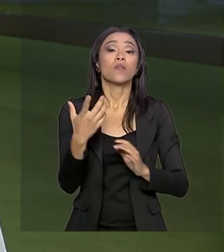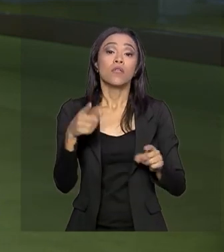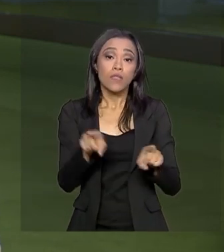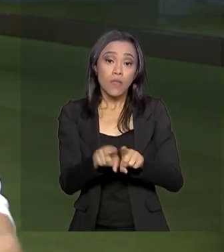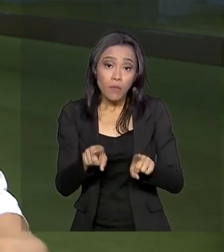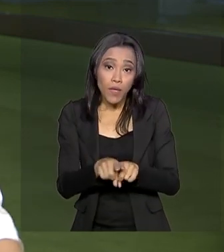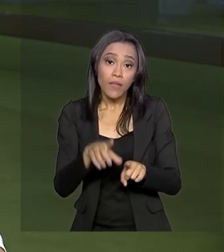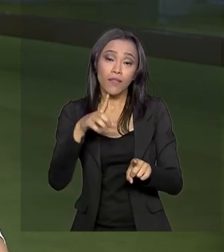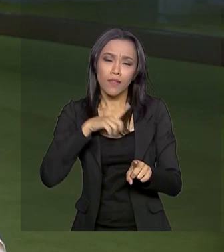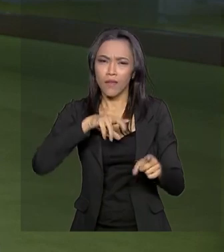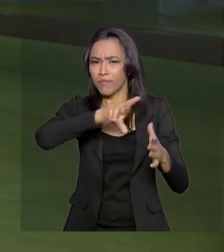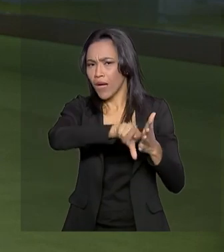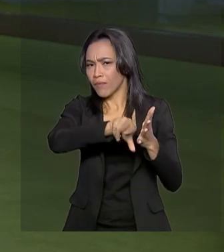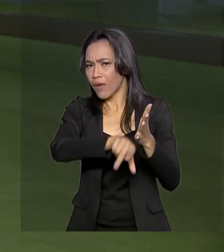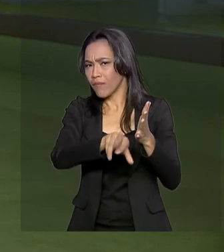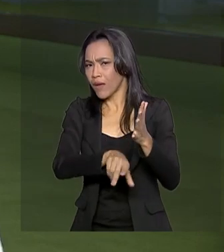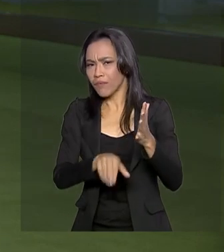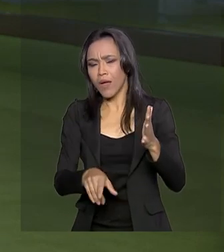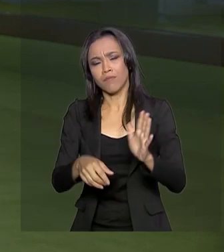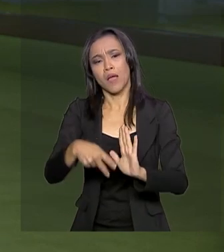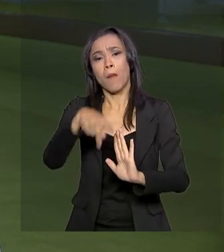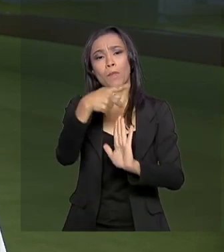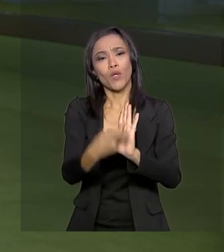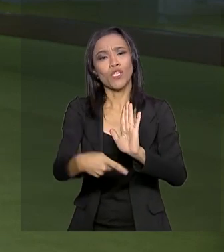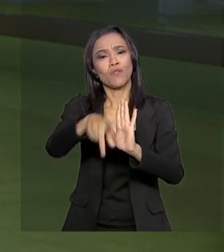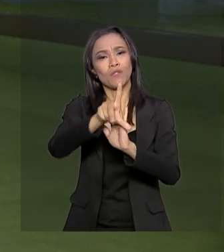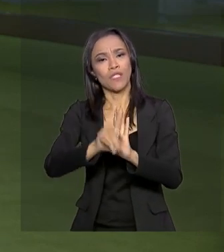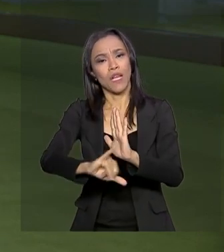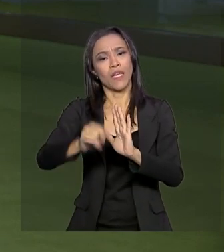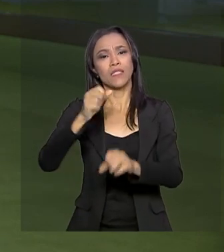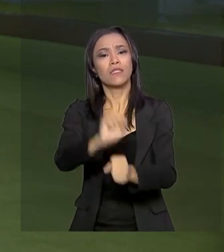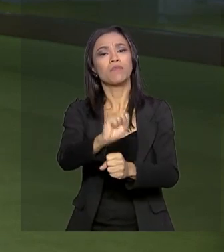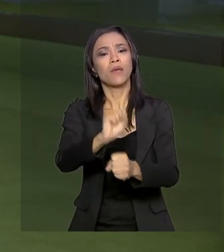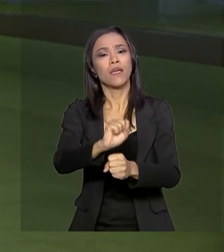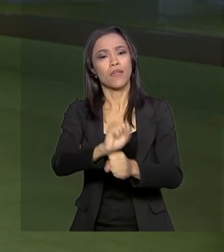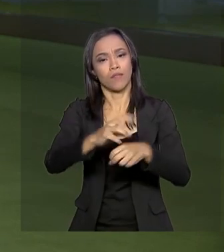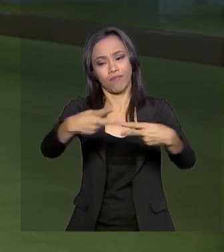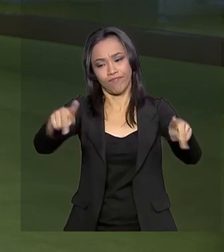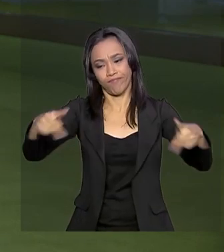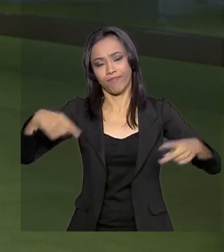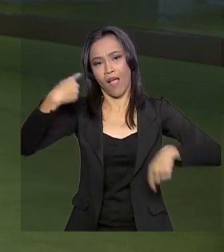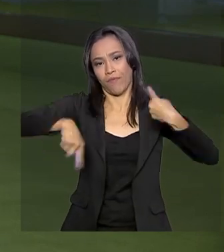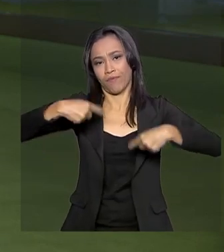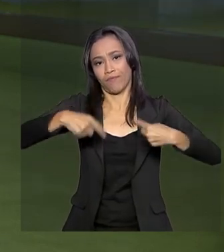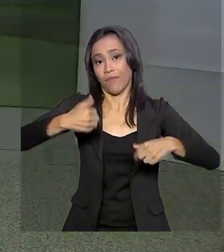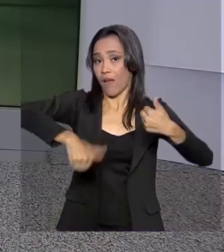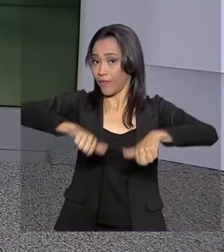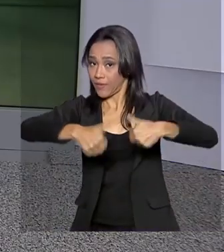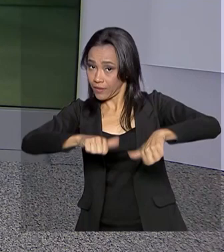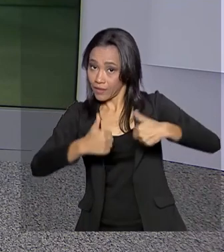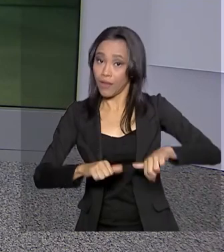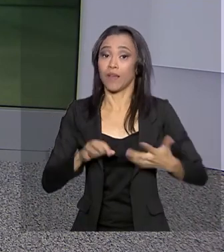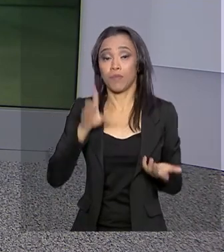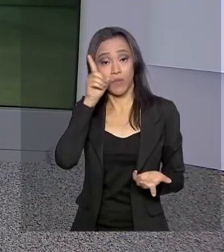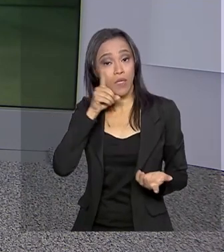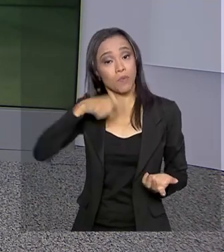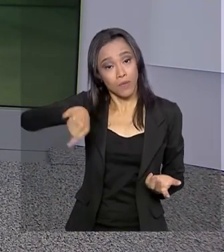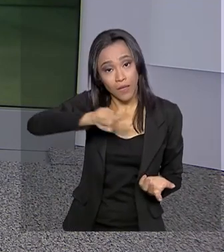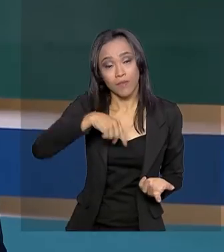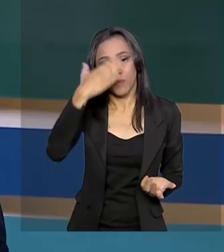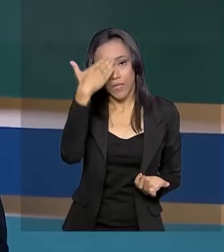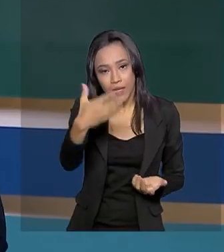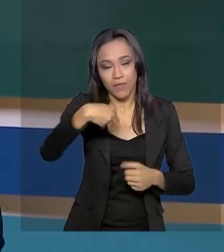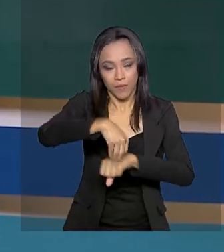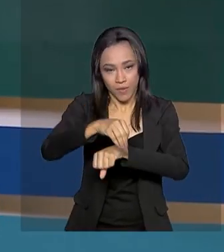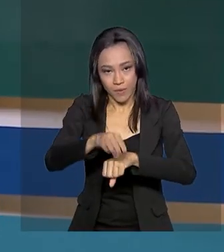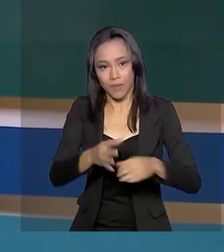uma infinidade de projetos de lei aguardando a análise dos parlamentares. Volto com você. Obrigada, Selma, pelas suas informações.